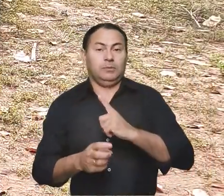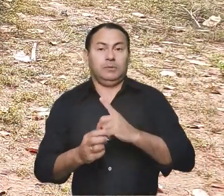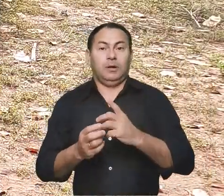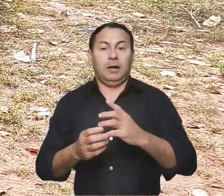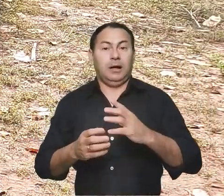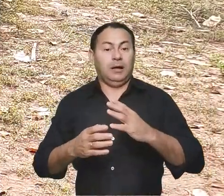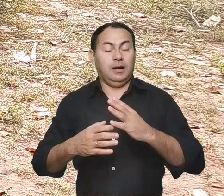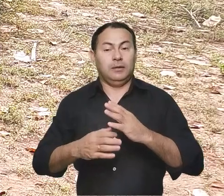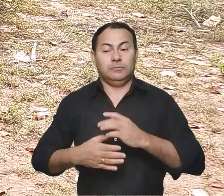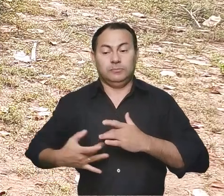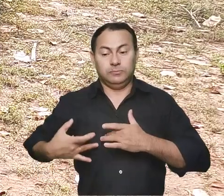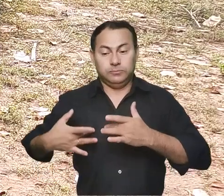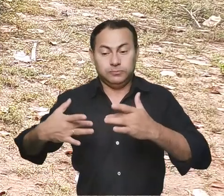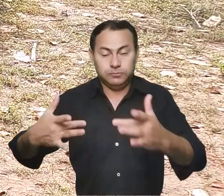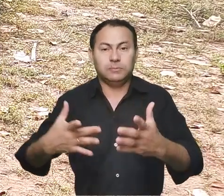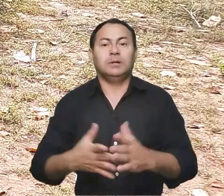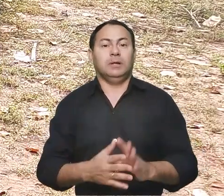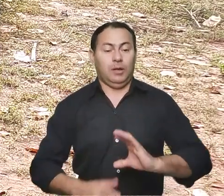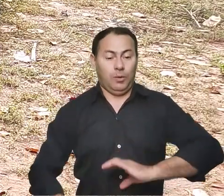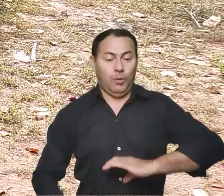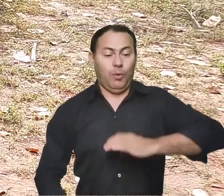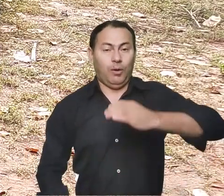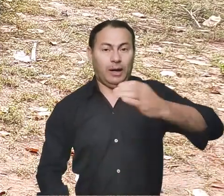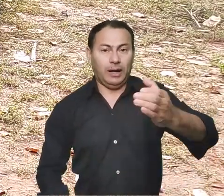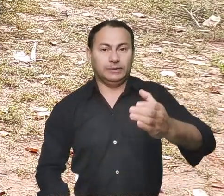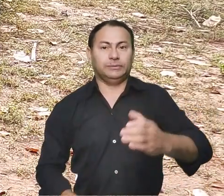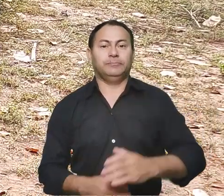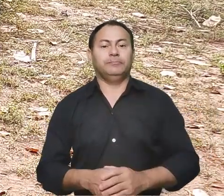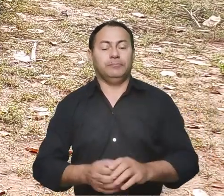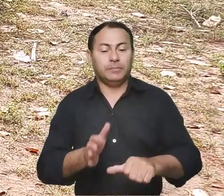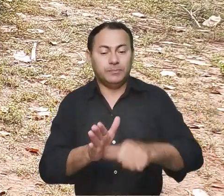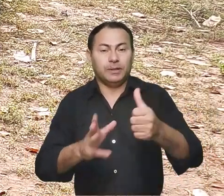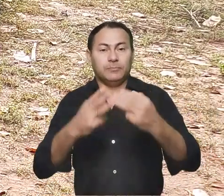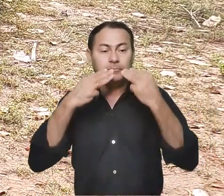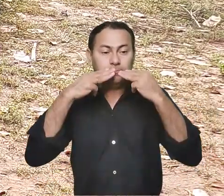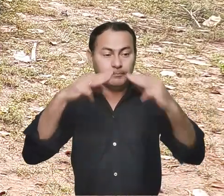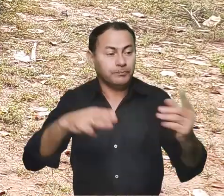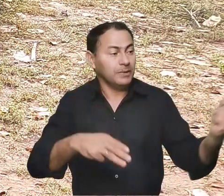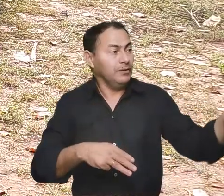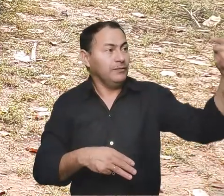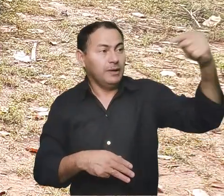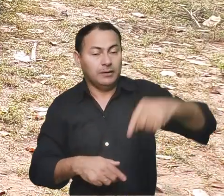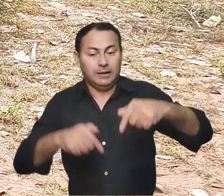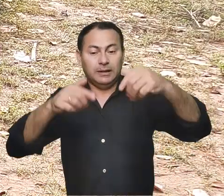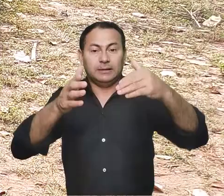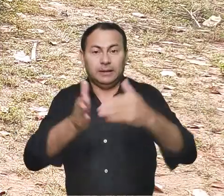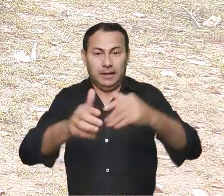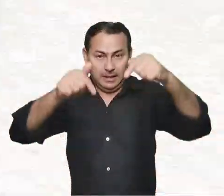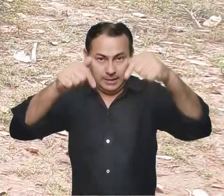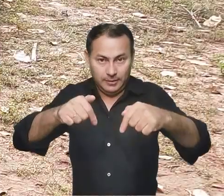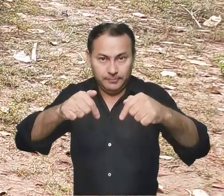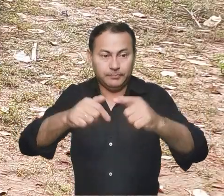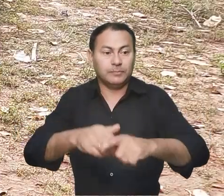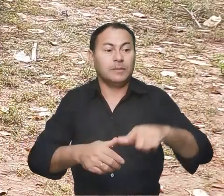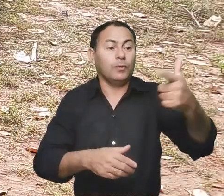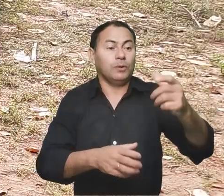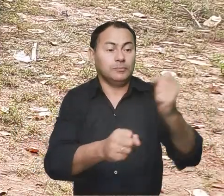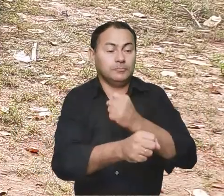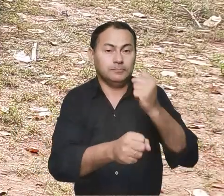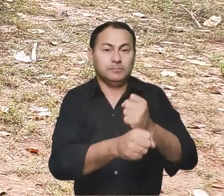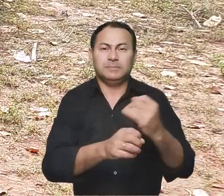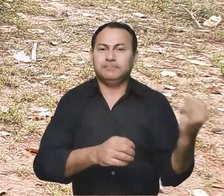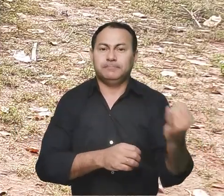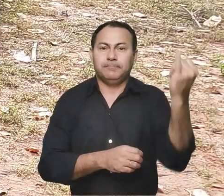houve muita generosidade, despojamento e coragem nos primeiros missionários que vieram até aqui. E outra